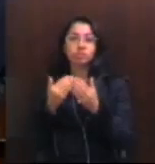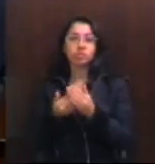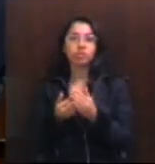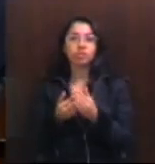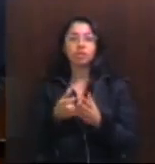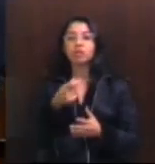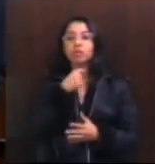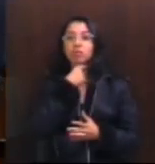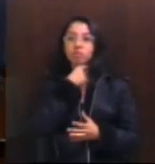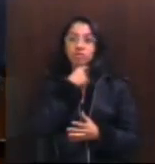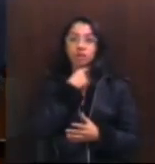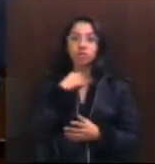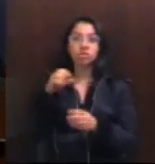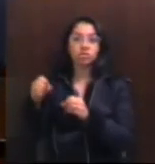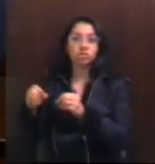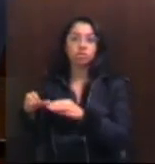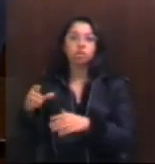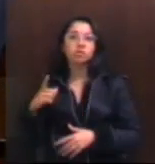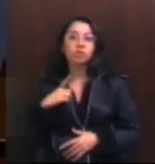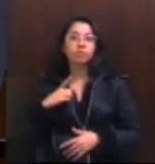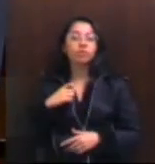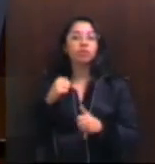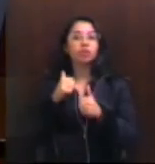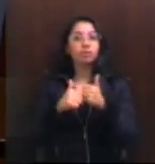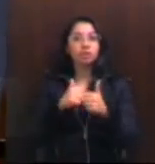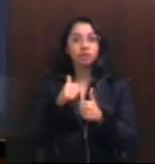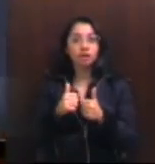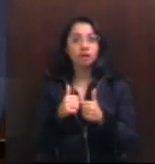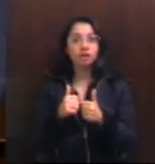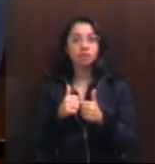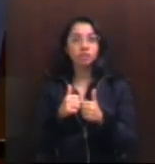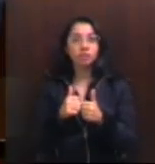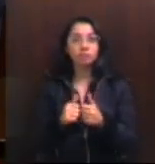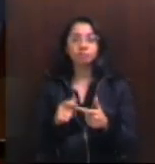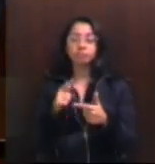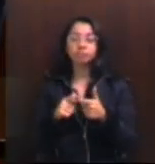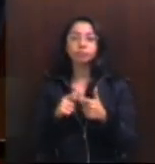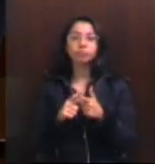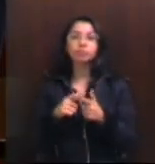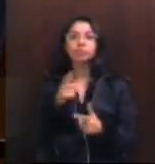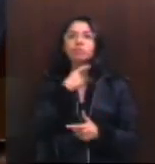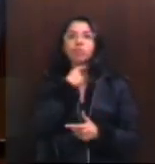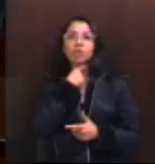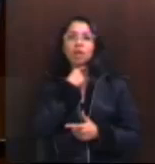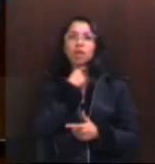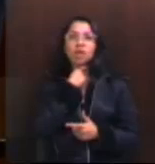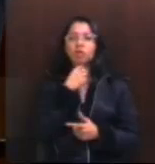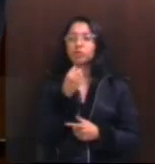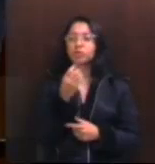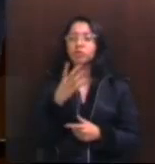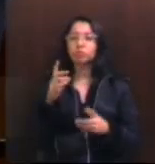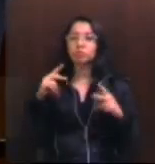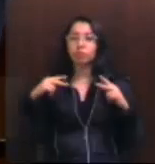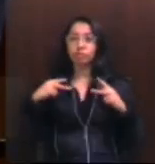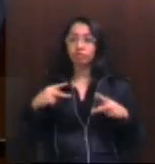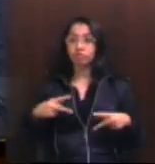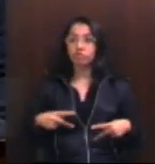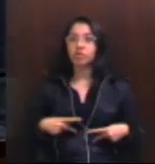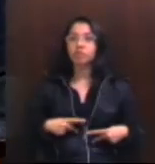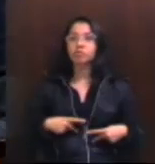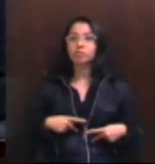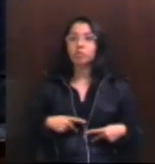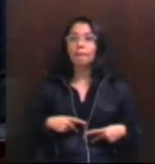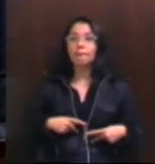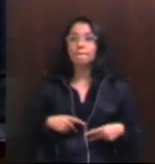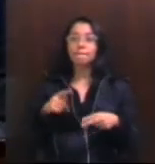garante que a educação tenha qualidade, porque é o que garante integridade física, para que aquele aluno possa ter acesso ao universo da